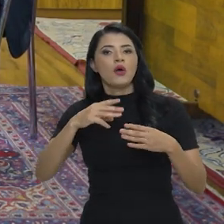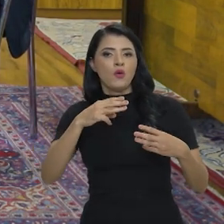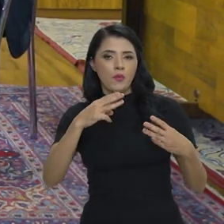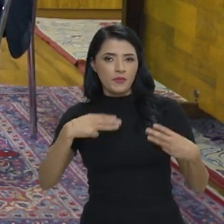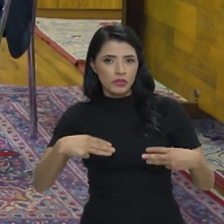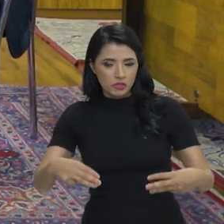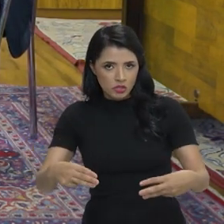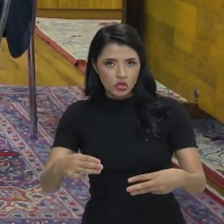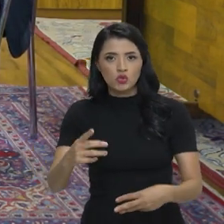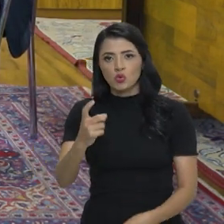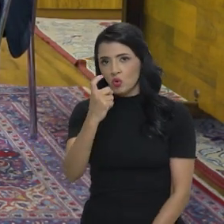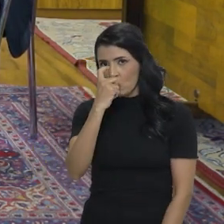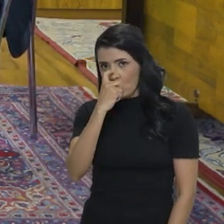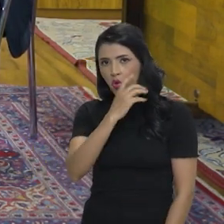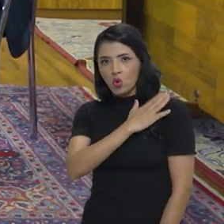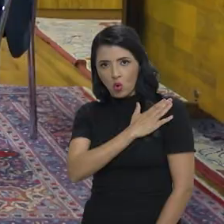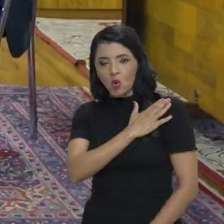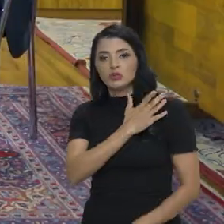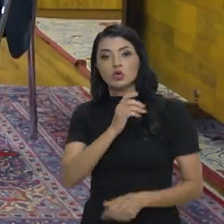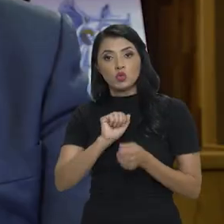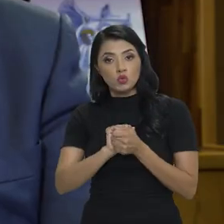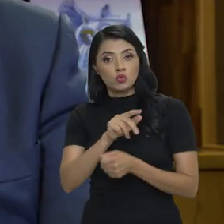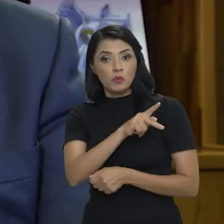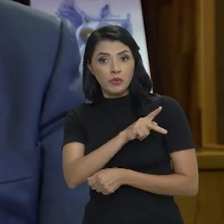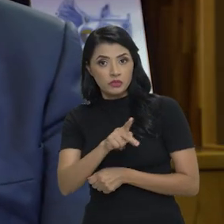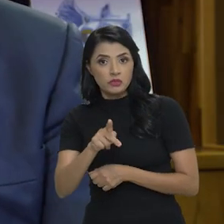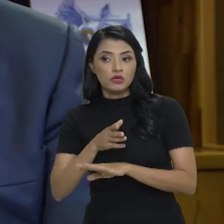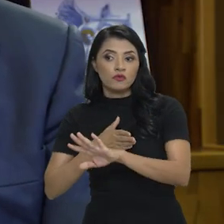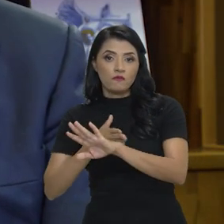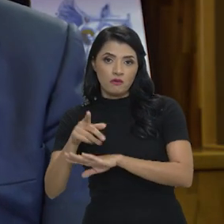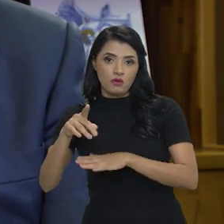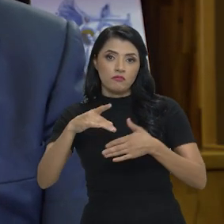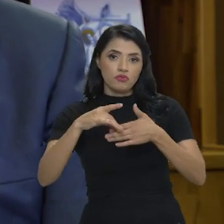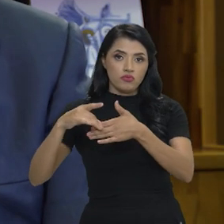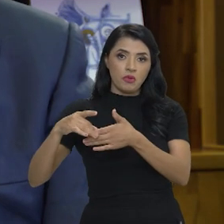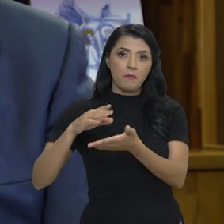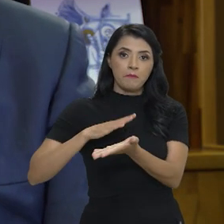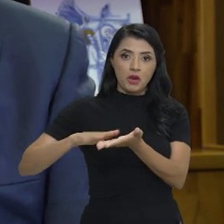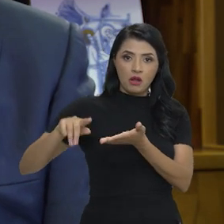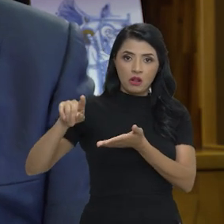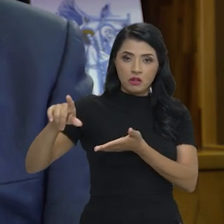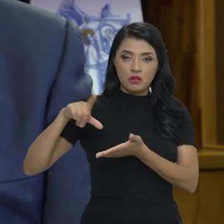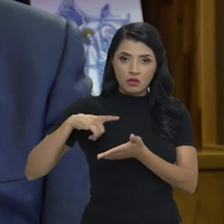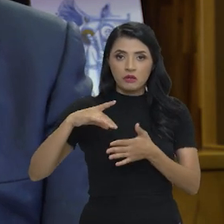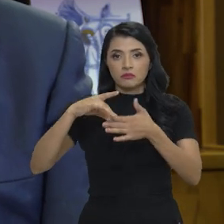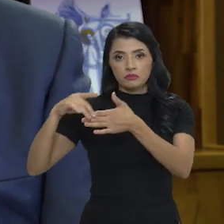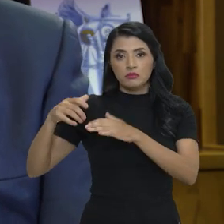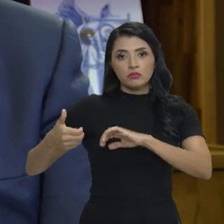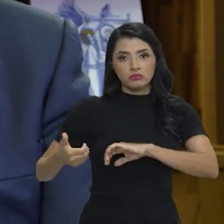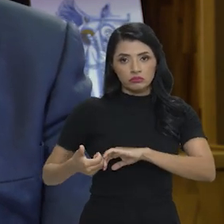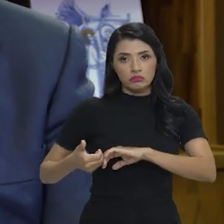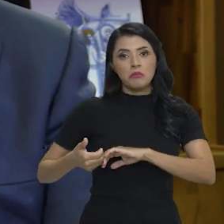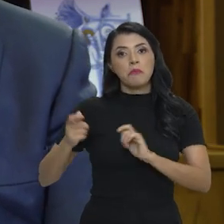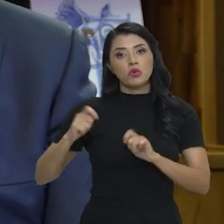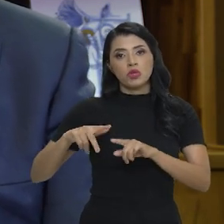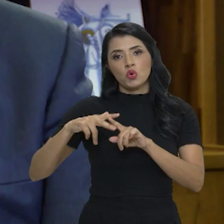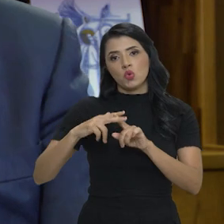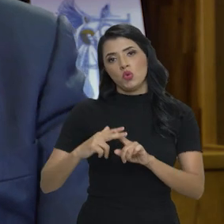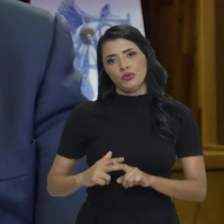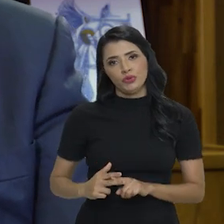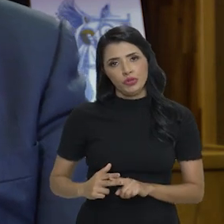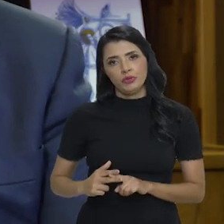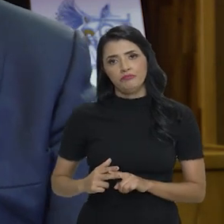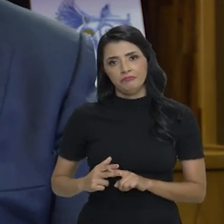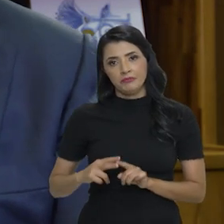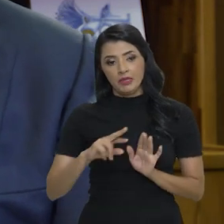o ministro Rui Costa despachará com o presidente e terá um encaminhamento para o Congresso Nacional poder